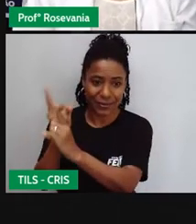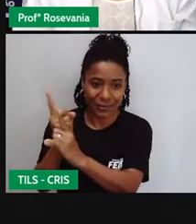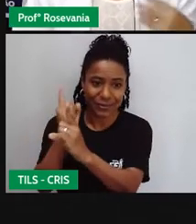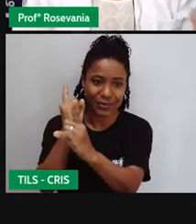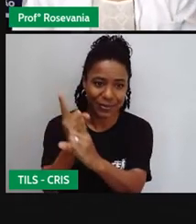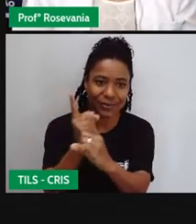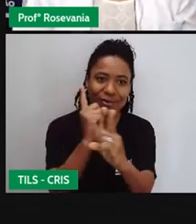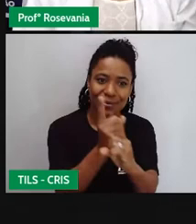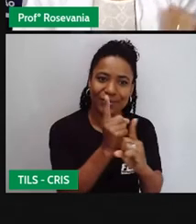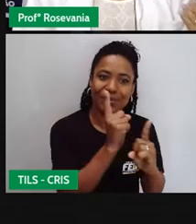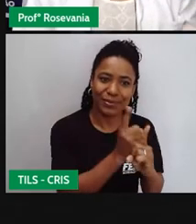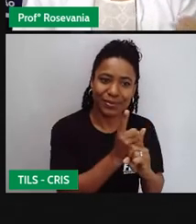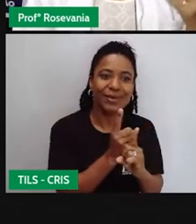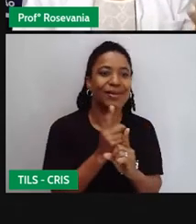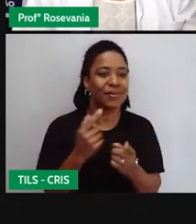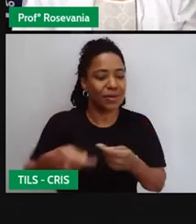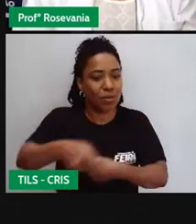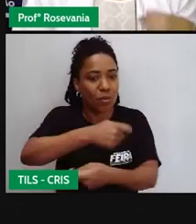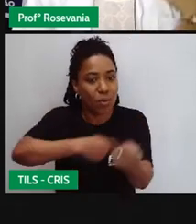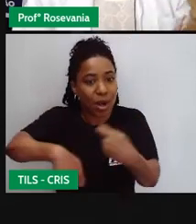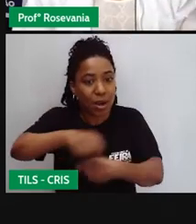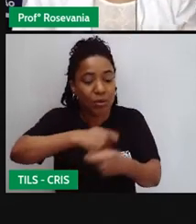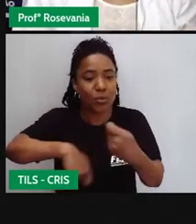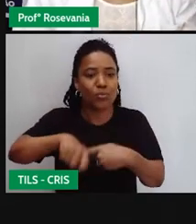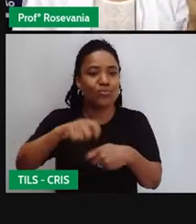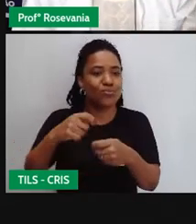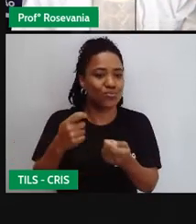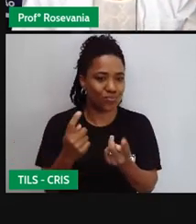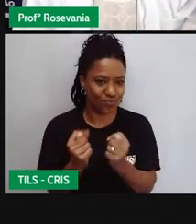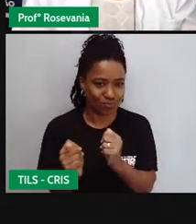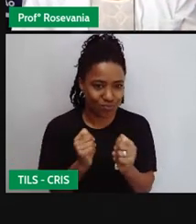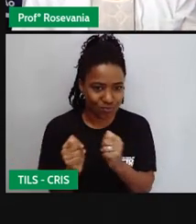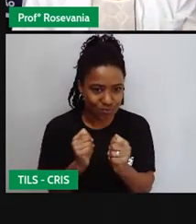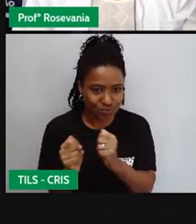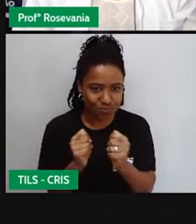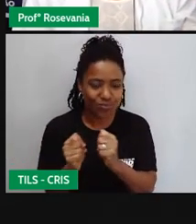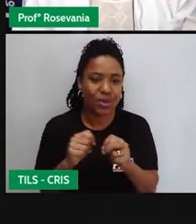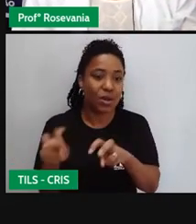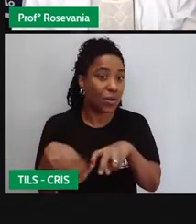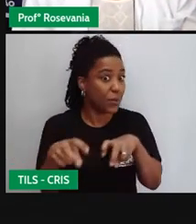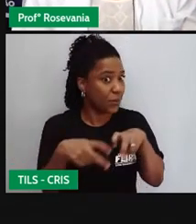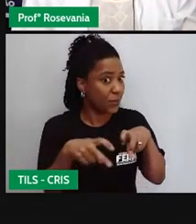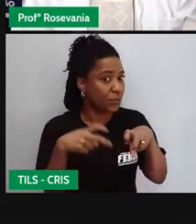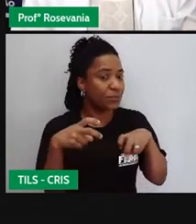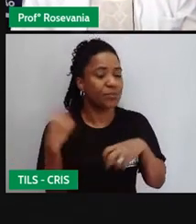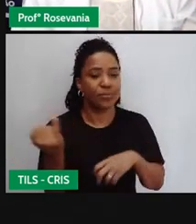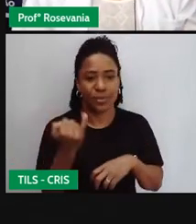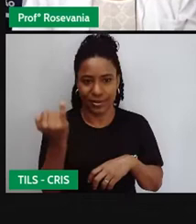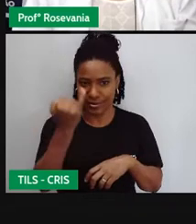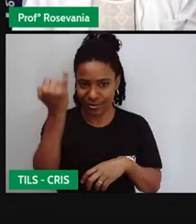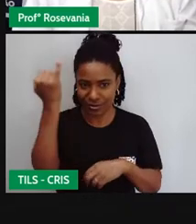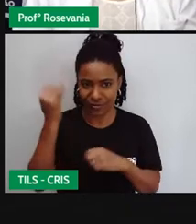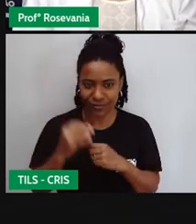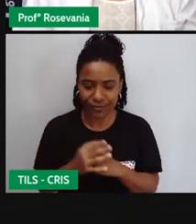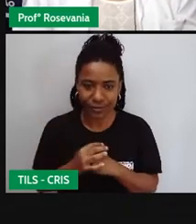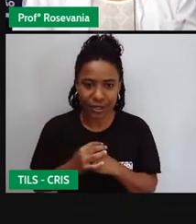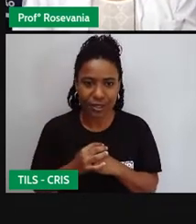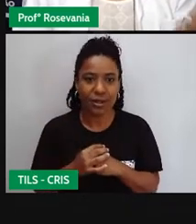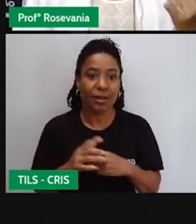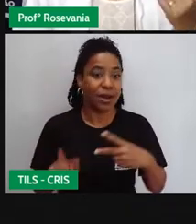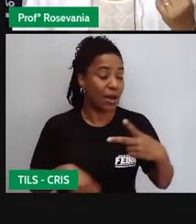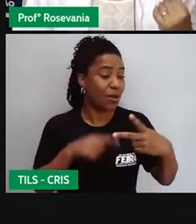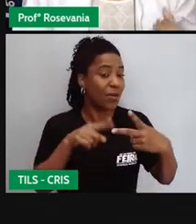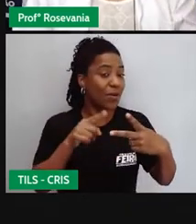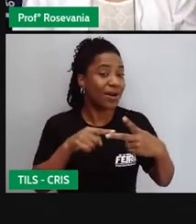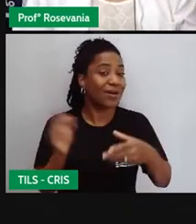agronegócio. comercializado, vendida, criado, pensando em melhorar aquilo ali, né? Então, dentro da porteira, já